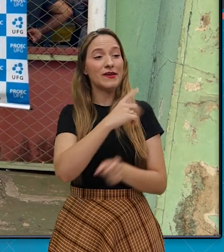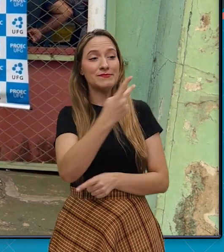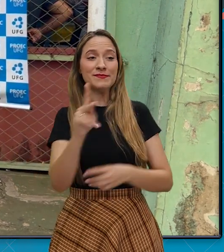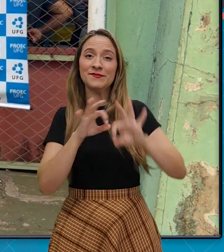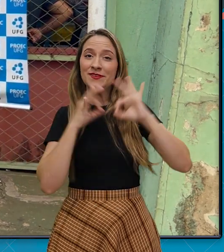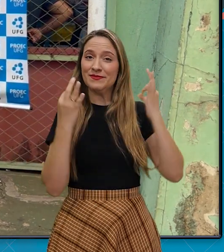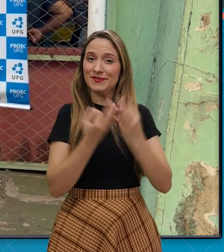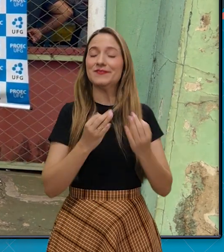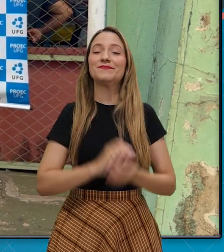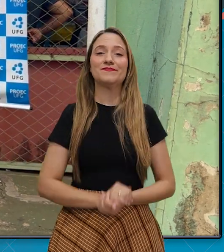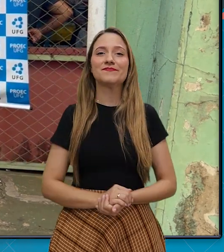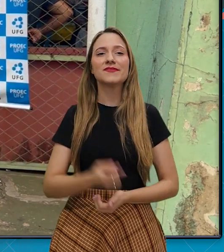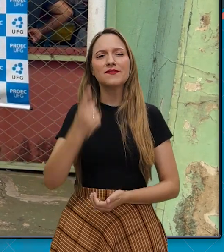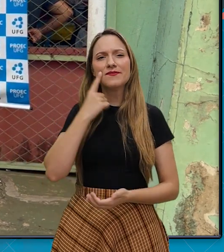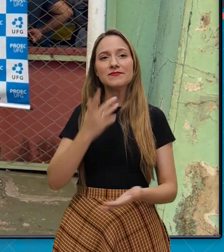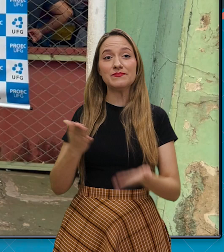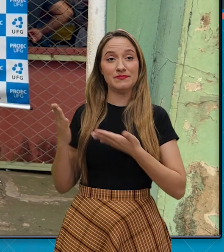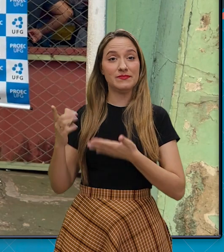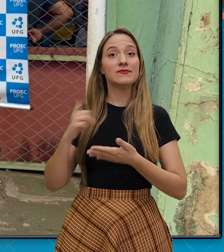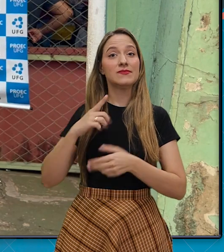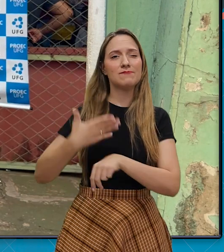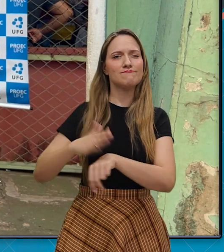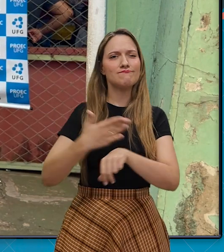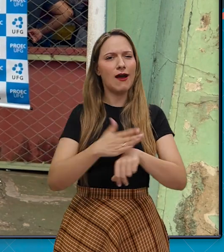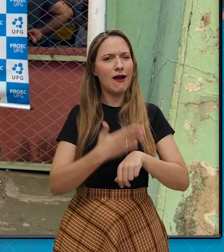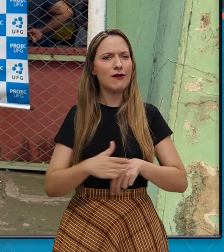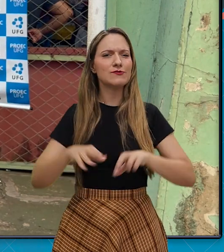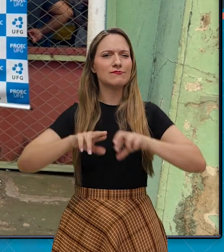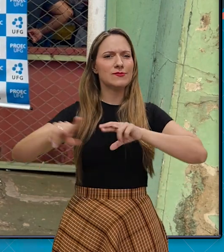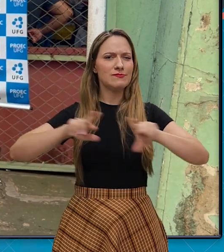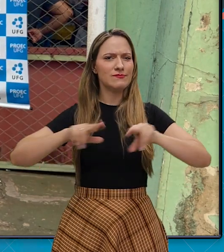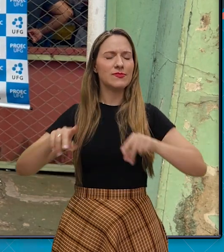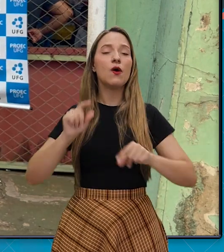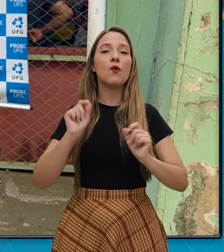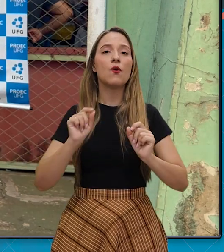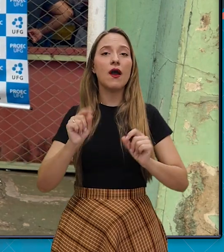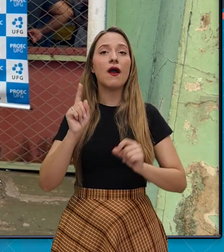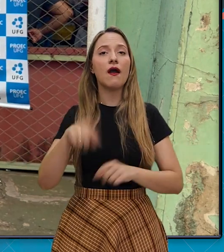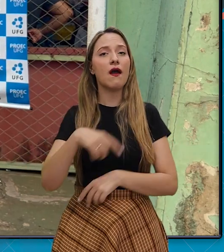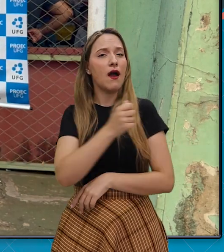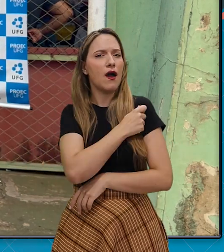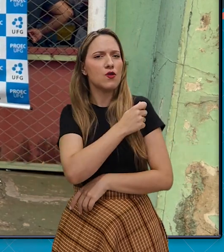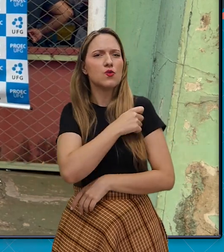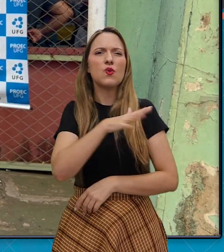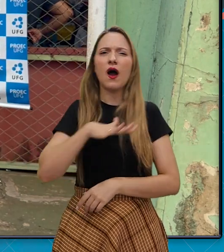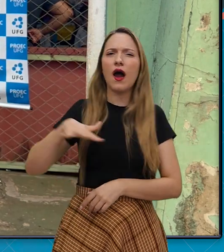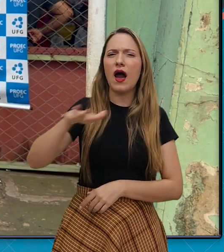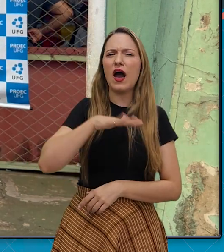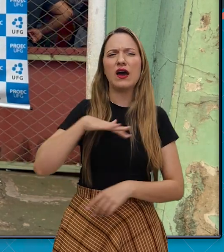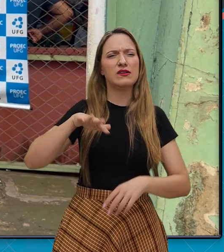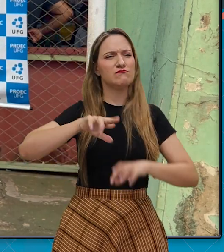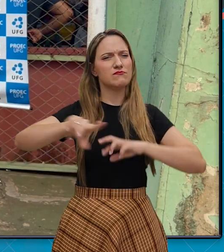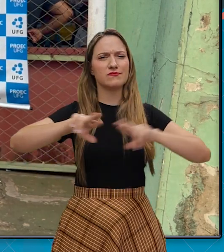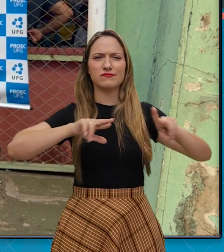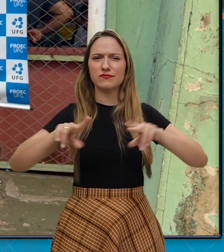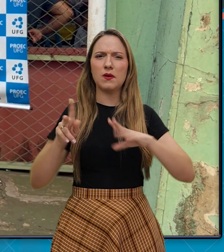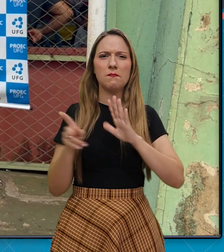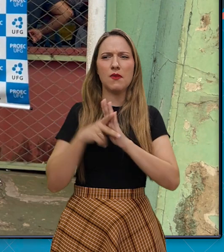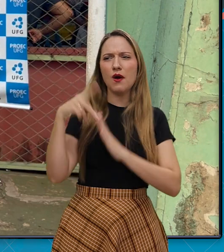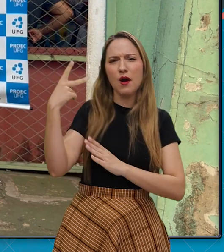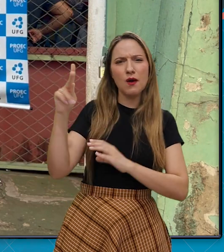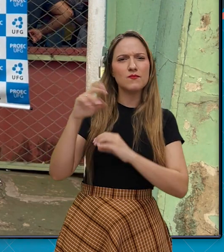a família. Aqui nós temos ações desenvolvidas para os alunos em todas as áreas que a universidade